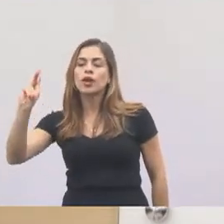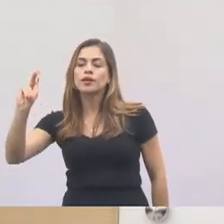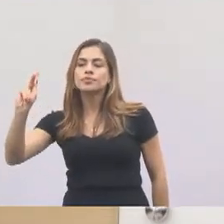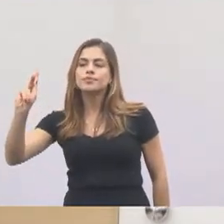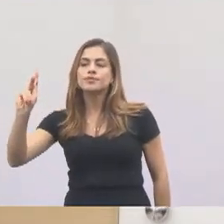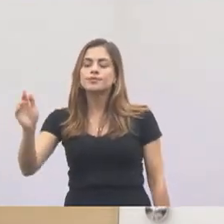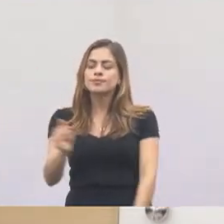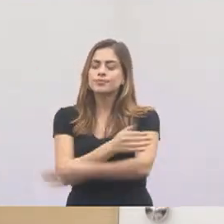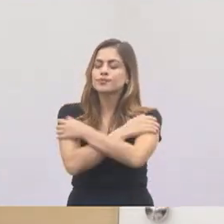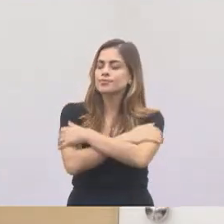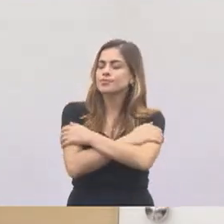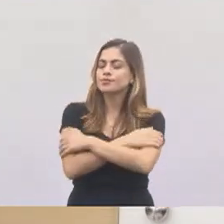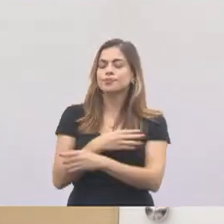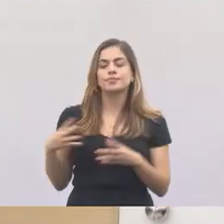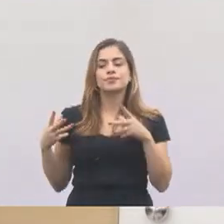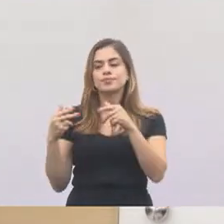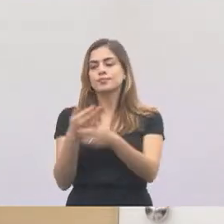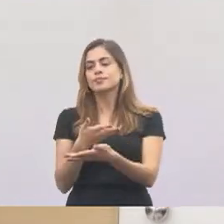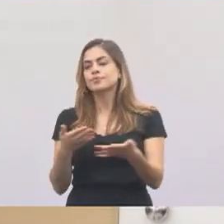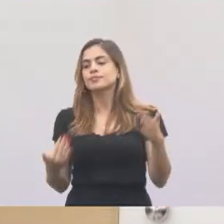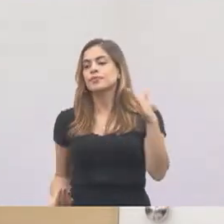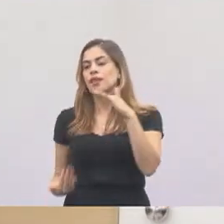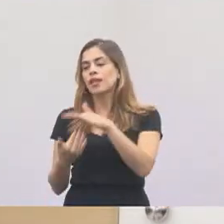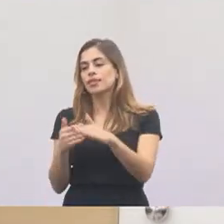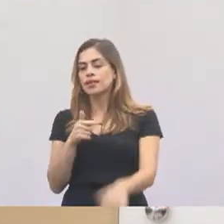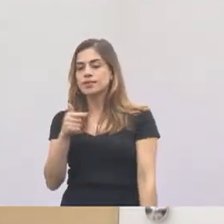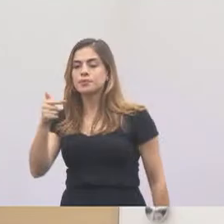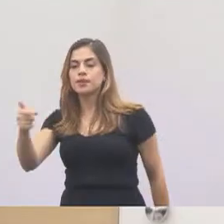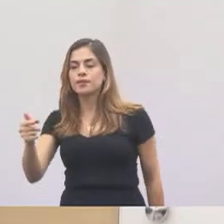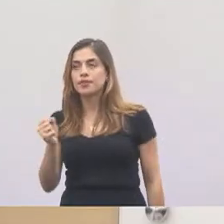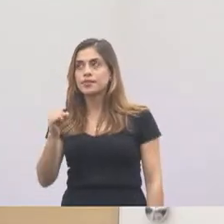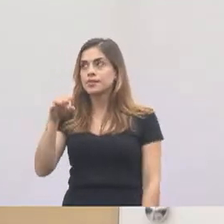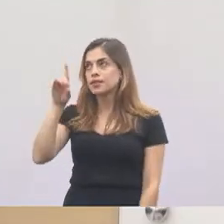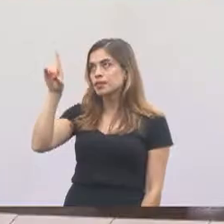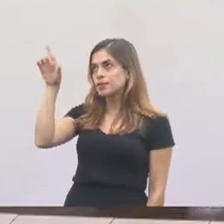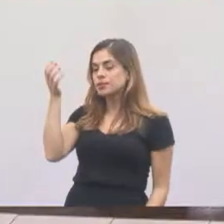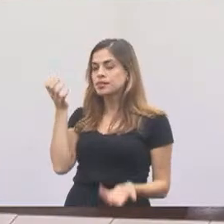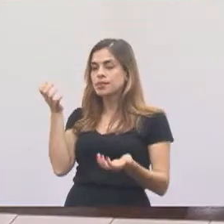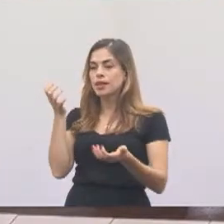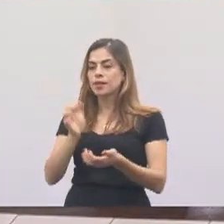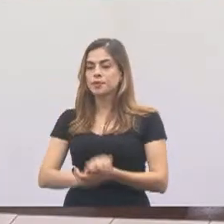Um grande abraço a todos e até semana que vem, se Deus quiser.